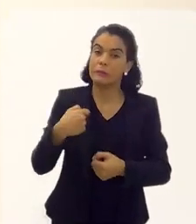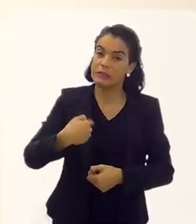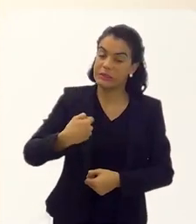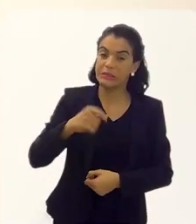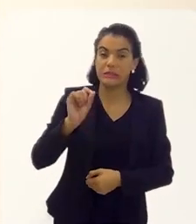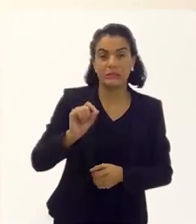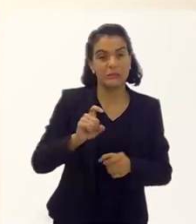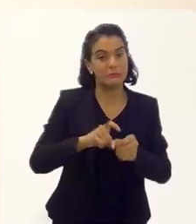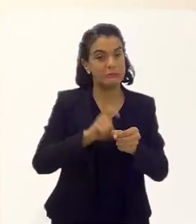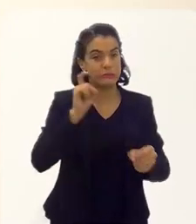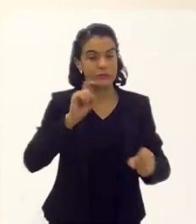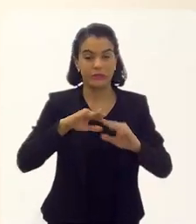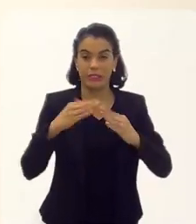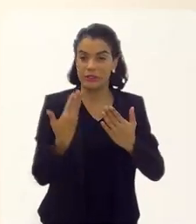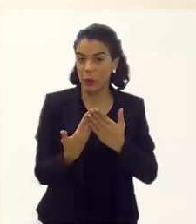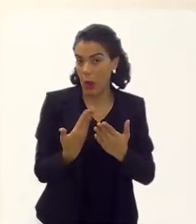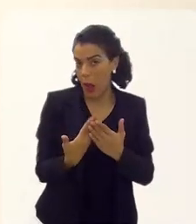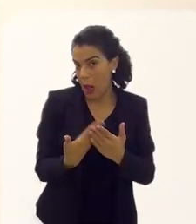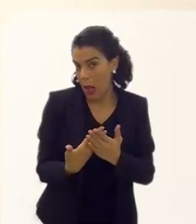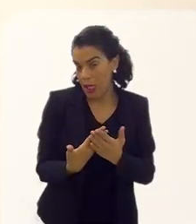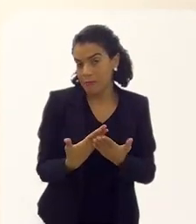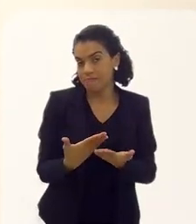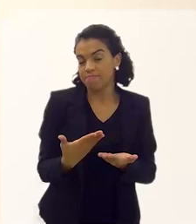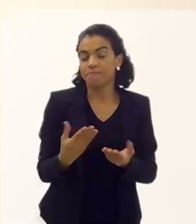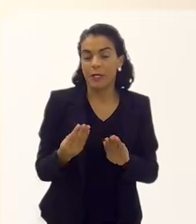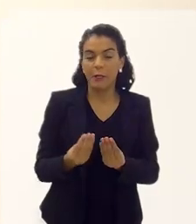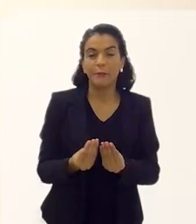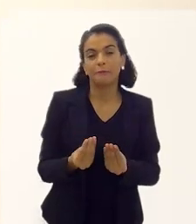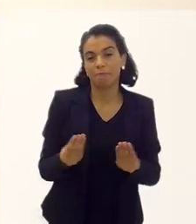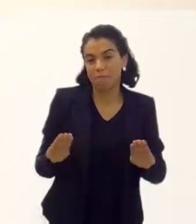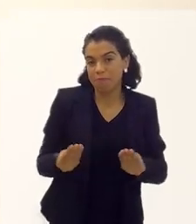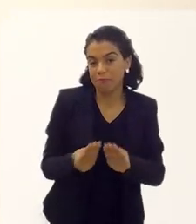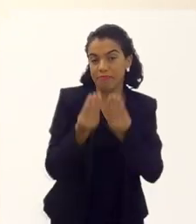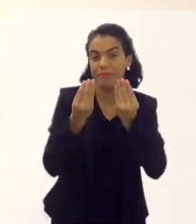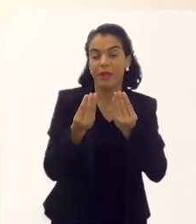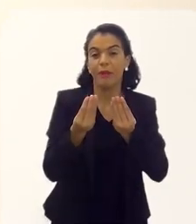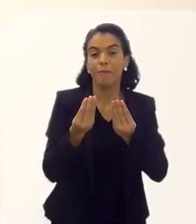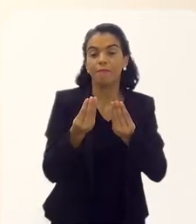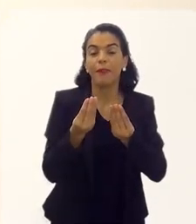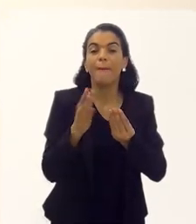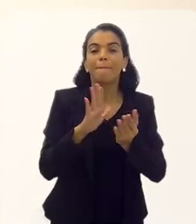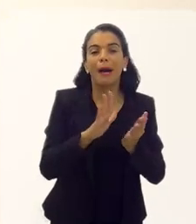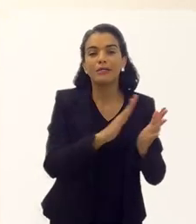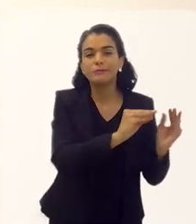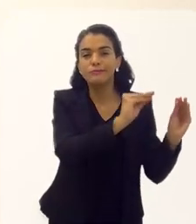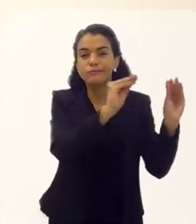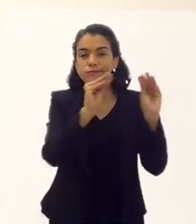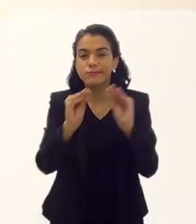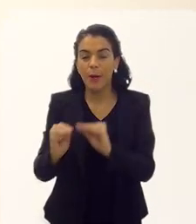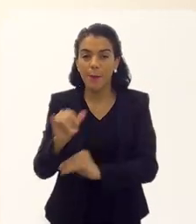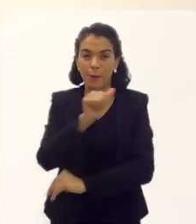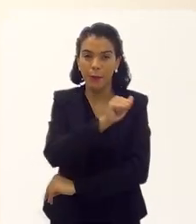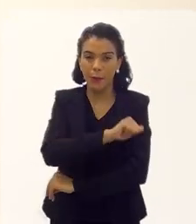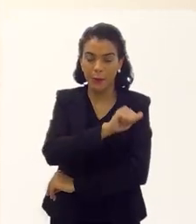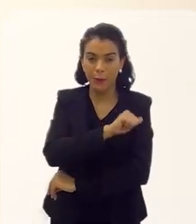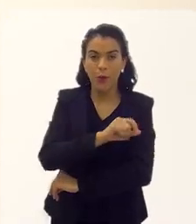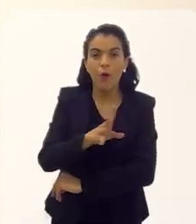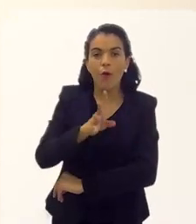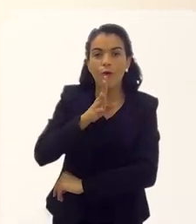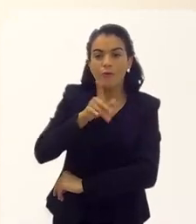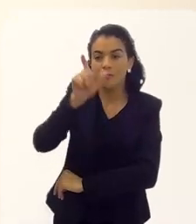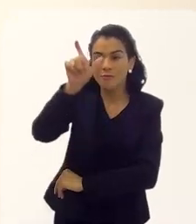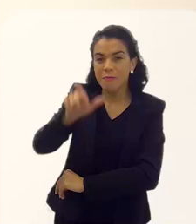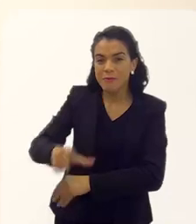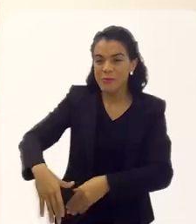você vai ter que sair do colégio. Ela resolveu eu ficar e fez a primeira comunhão. Mas nessa trajetória do Rio de Janeiro, eu conheci uma